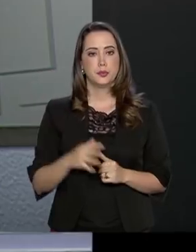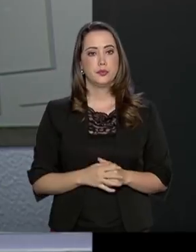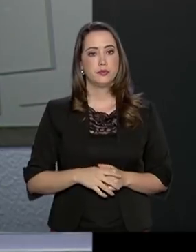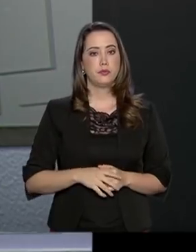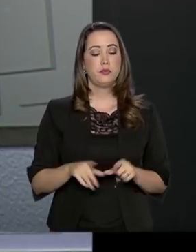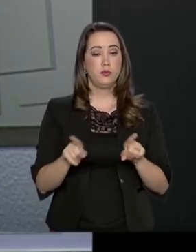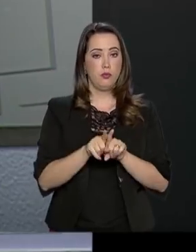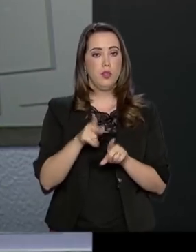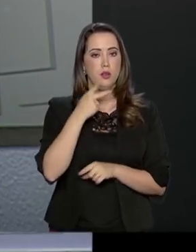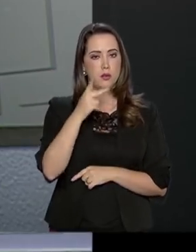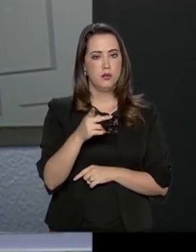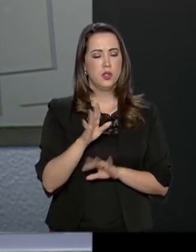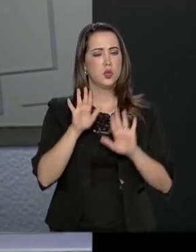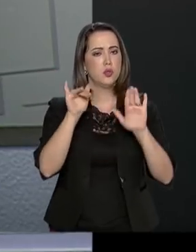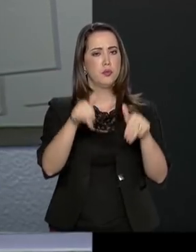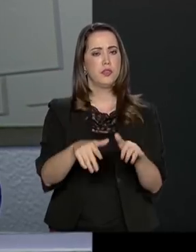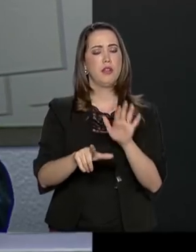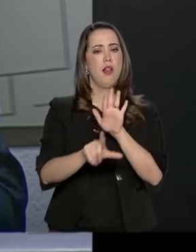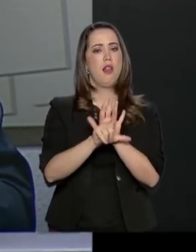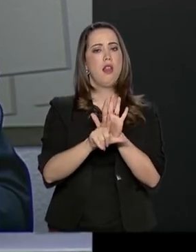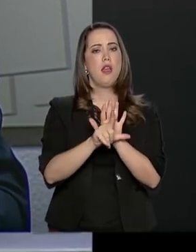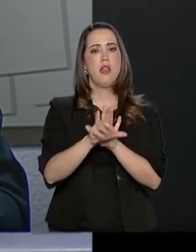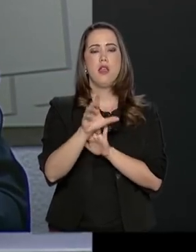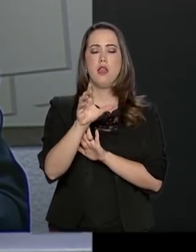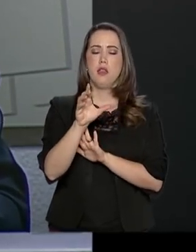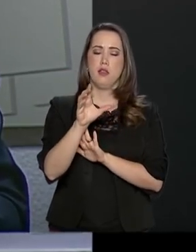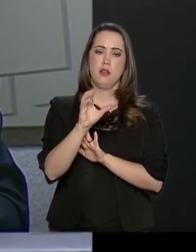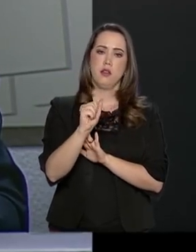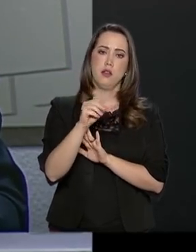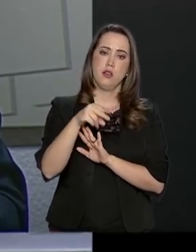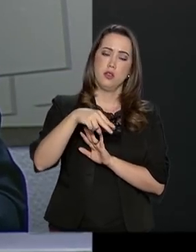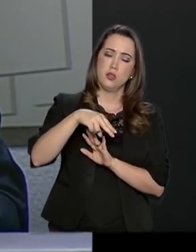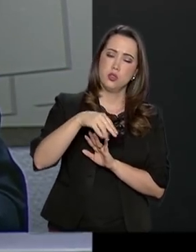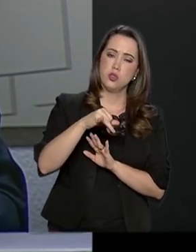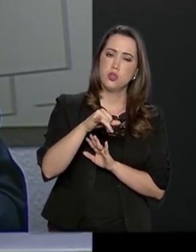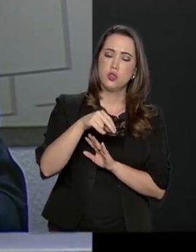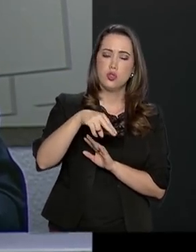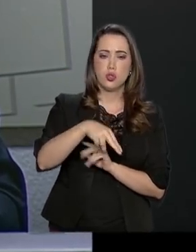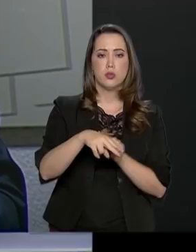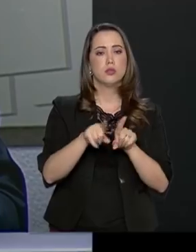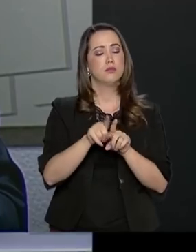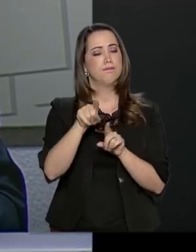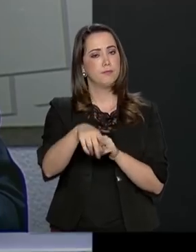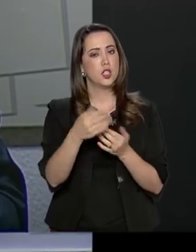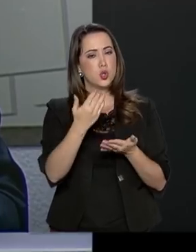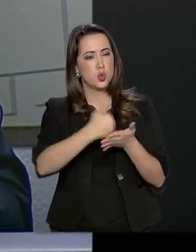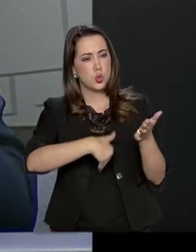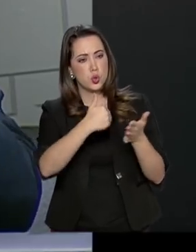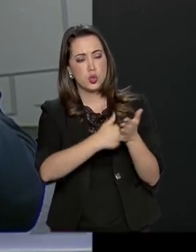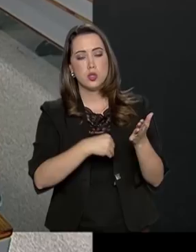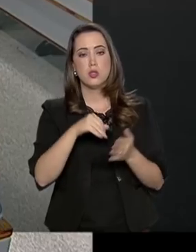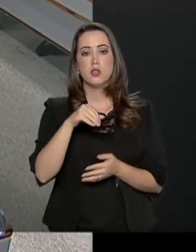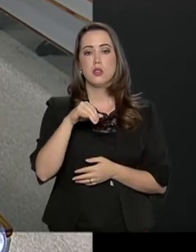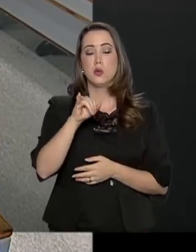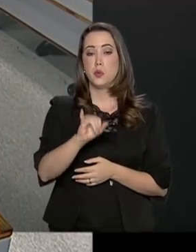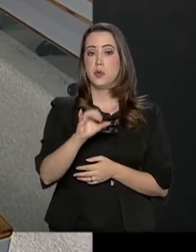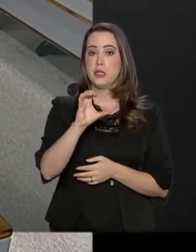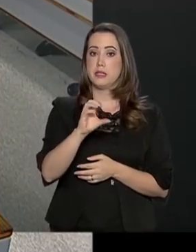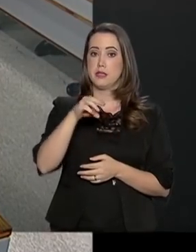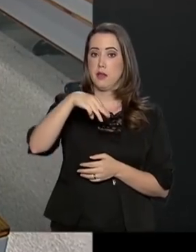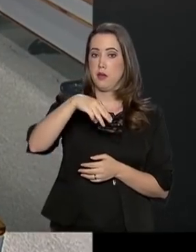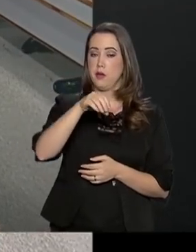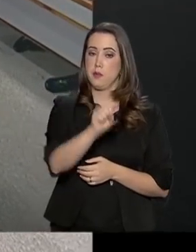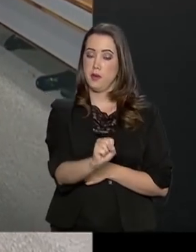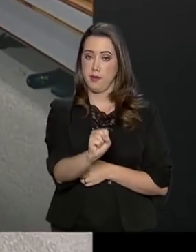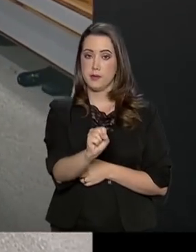comentou sobre o fim da Lei Candier, legislação que beneficia o setor produtivo com descontos no ICMS, o imposto